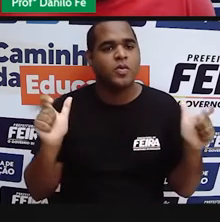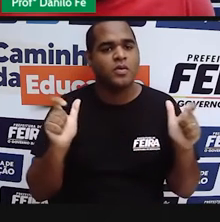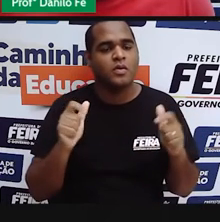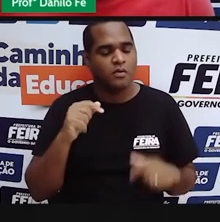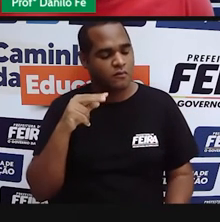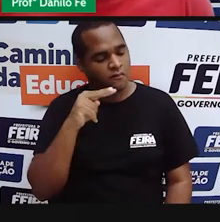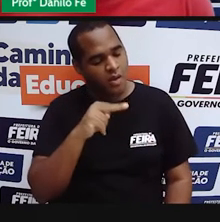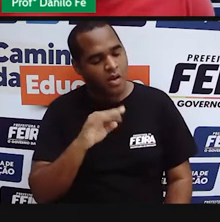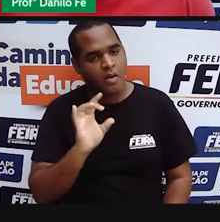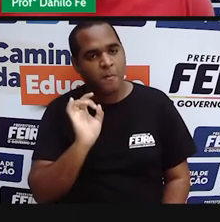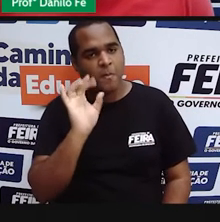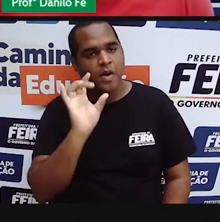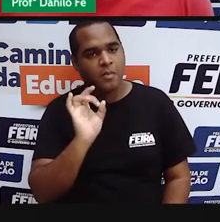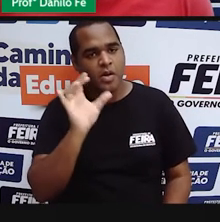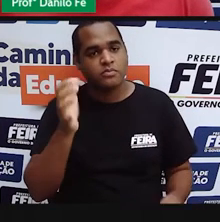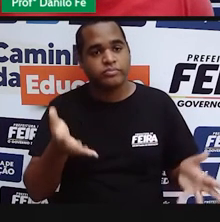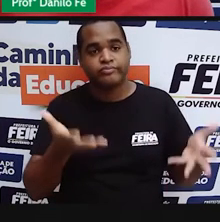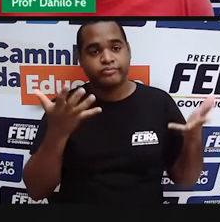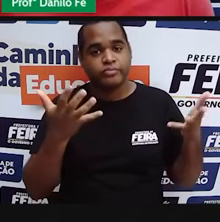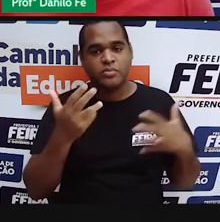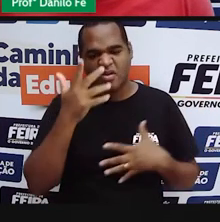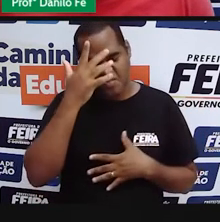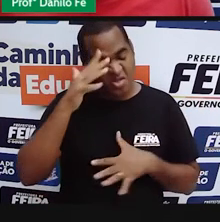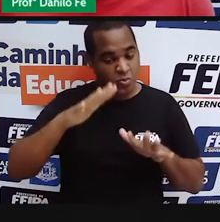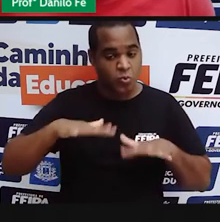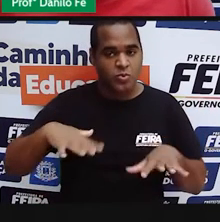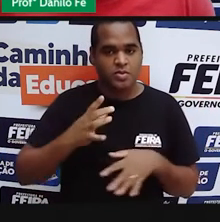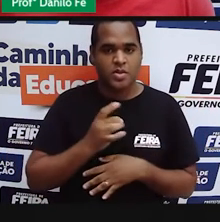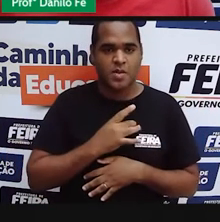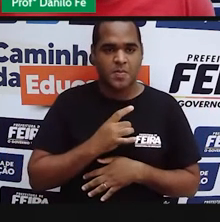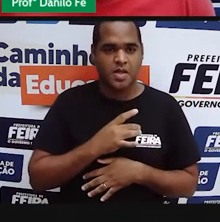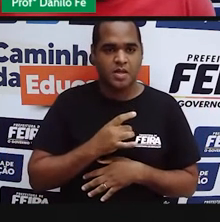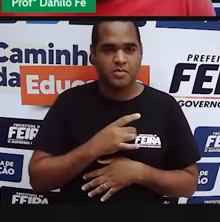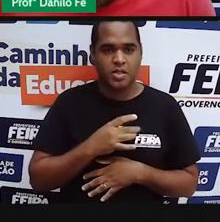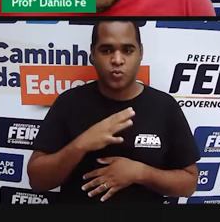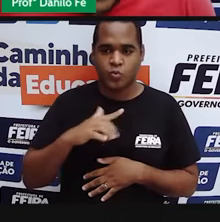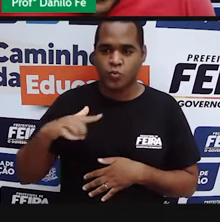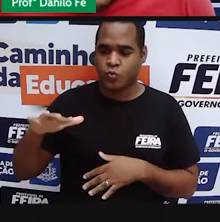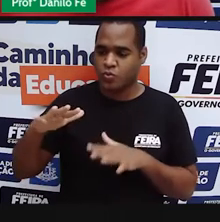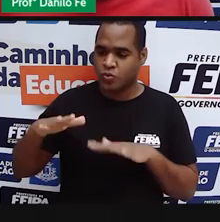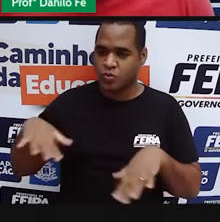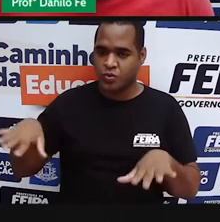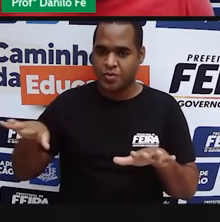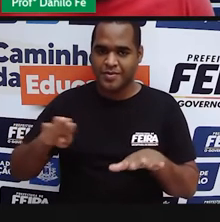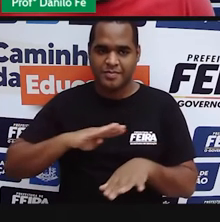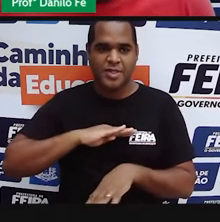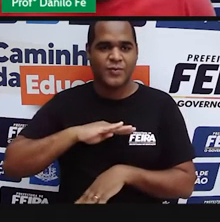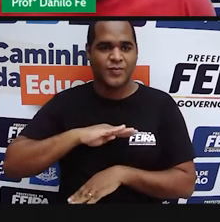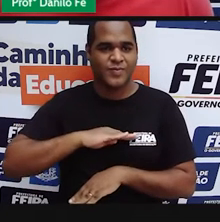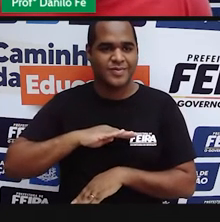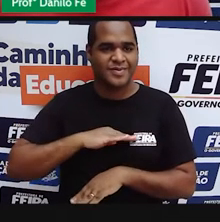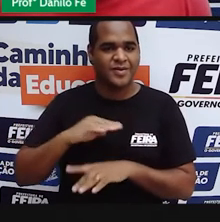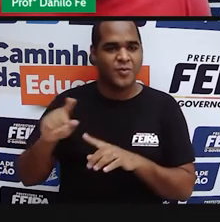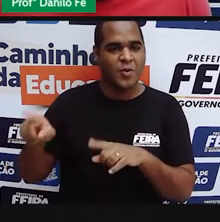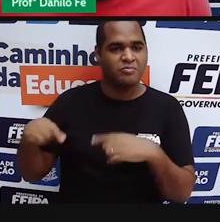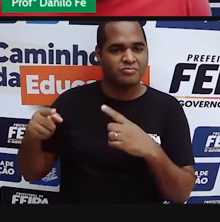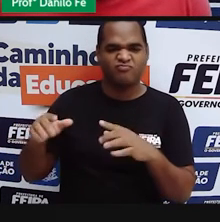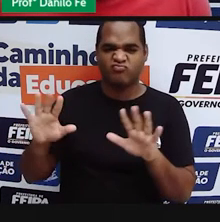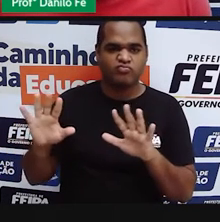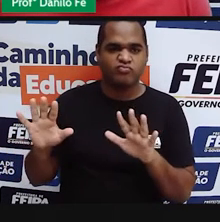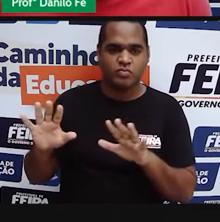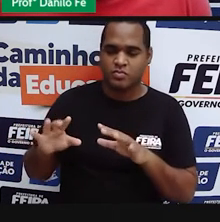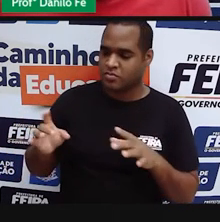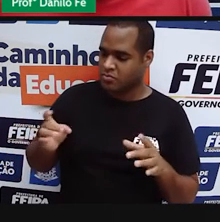esse monstro imenso, vistuoso, glorioso, que ametrontava todos os inimigos, que era como o